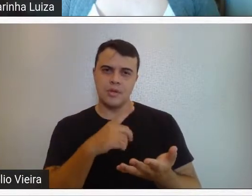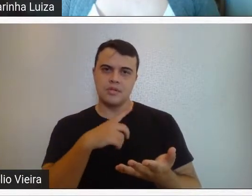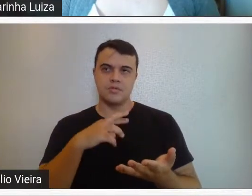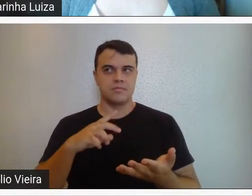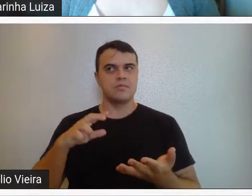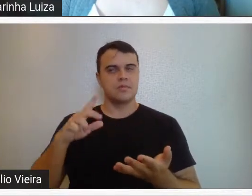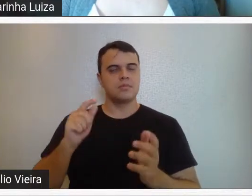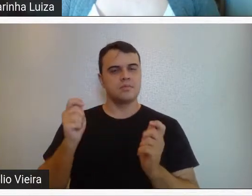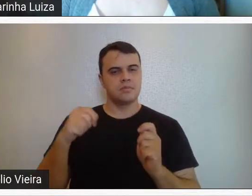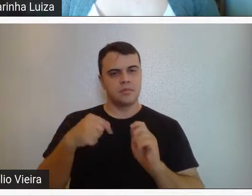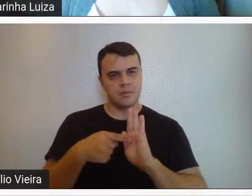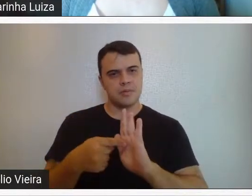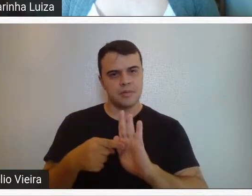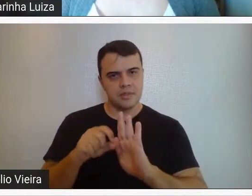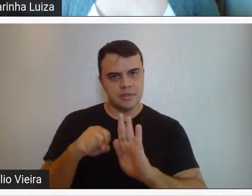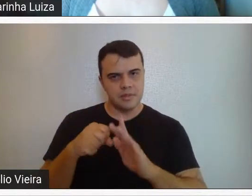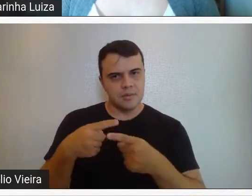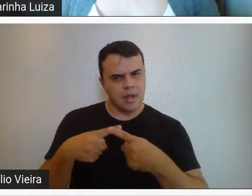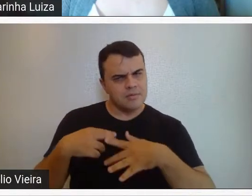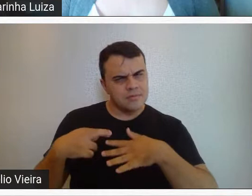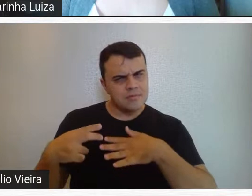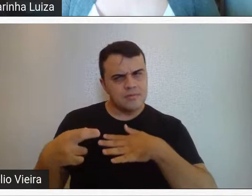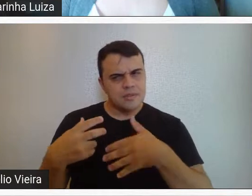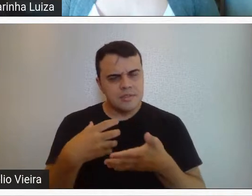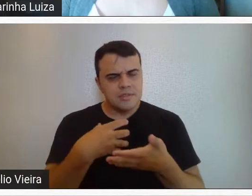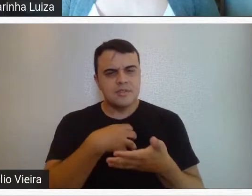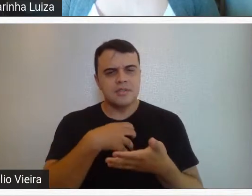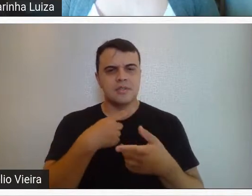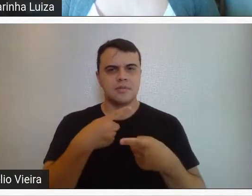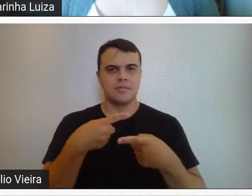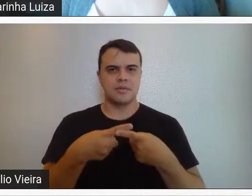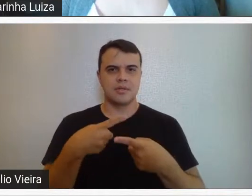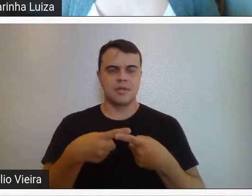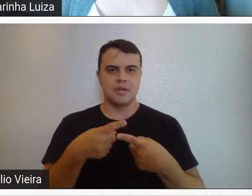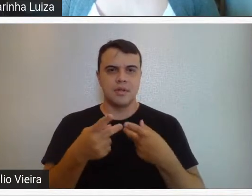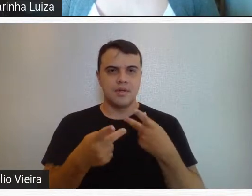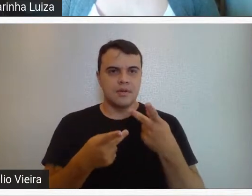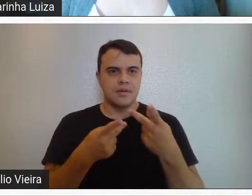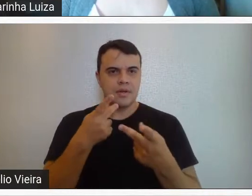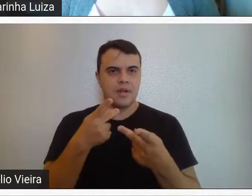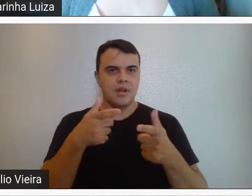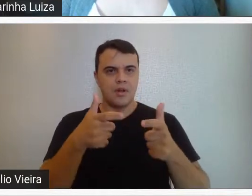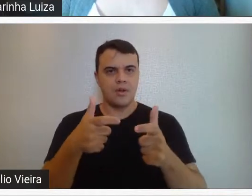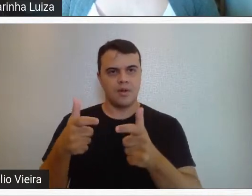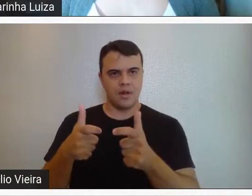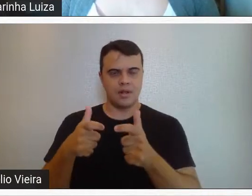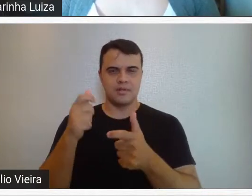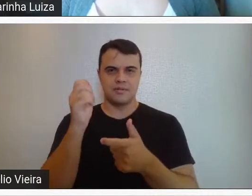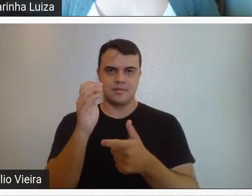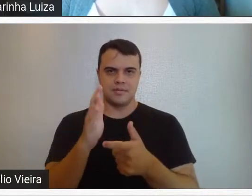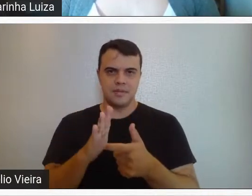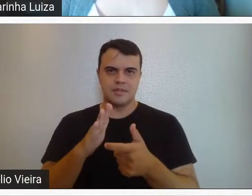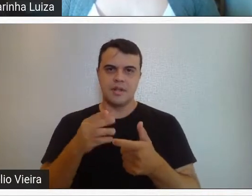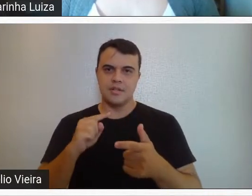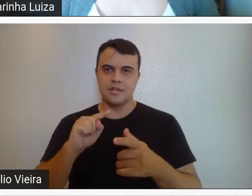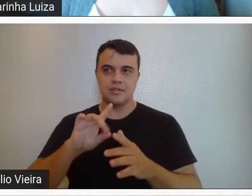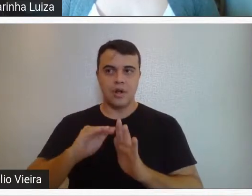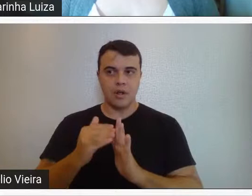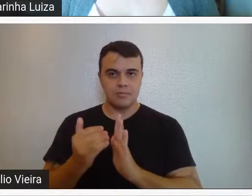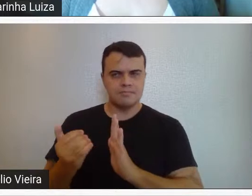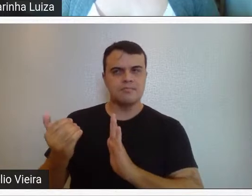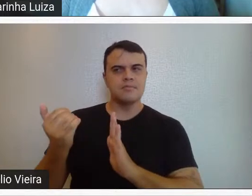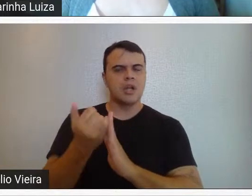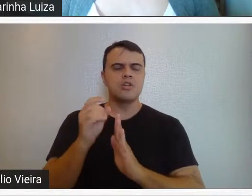se manifestaram de várias formas e em vários lugares do Brasil para além só desse